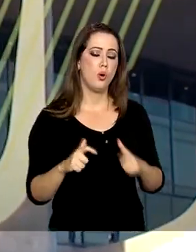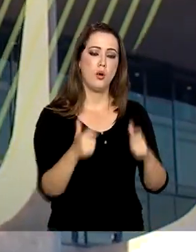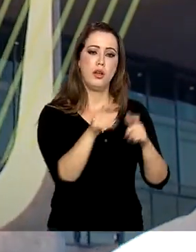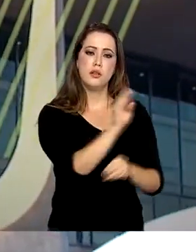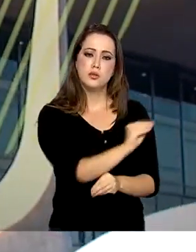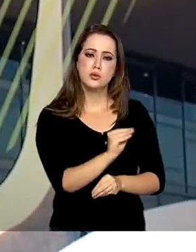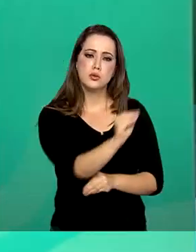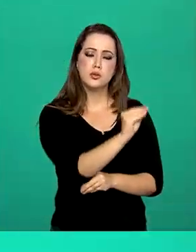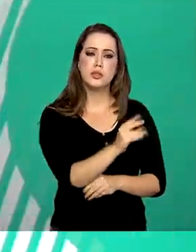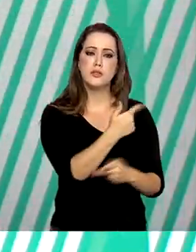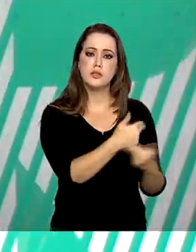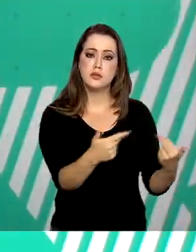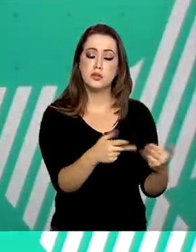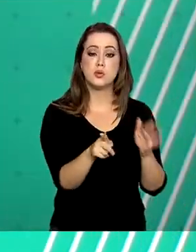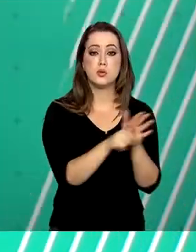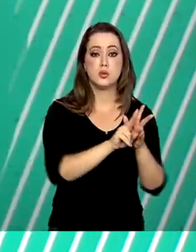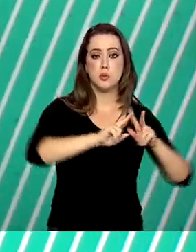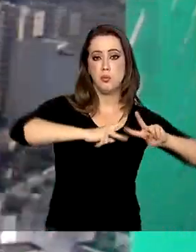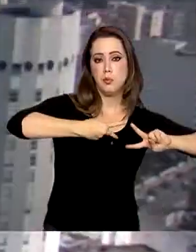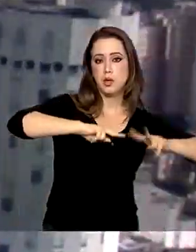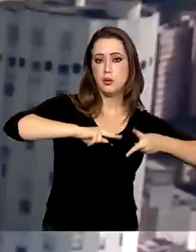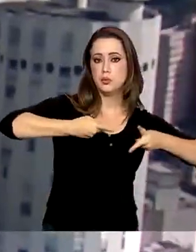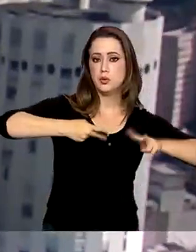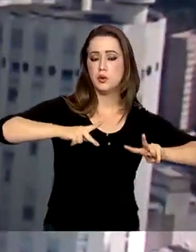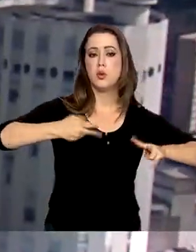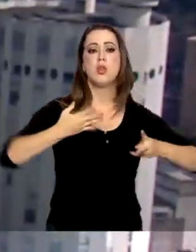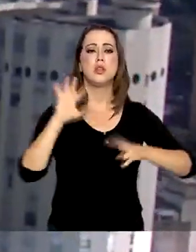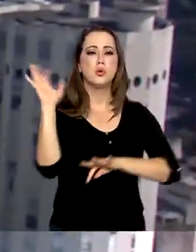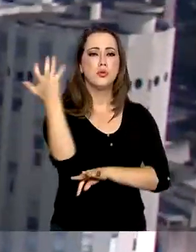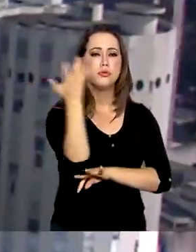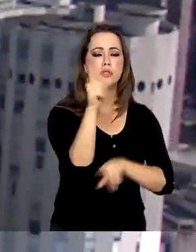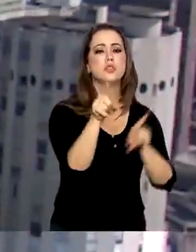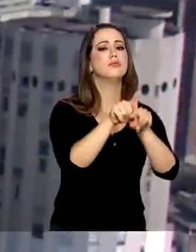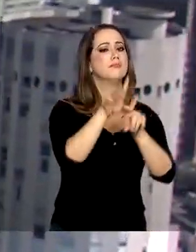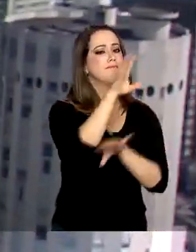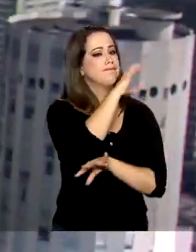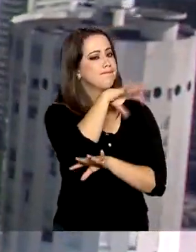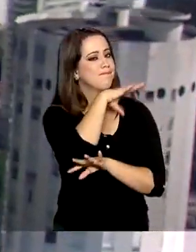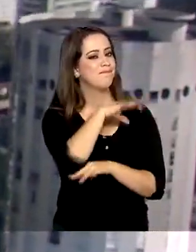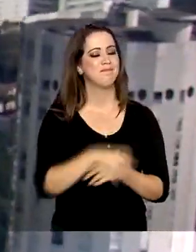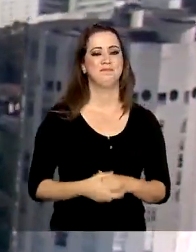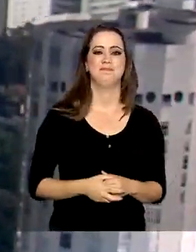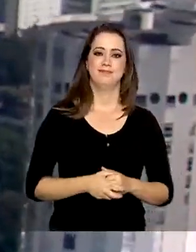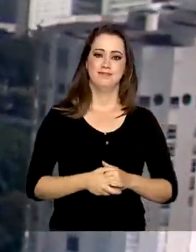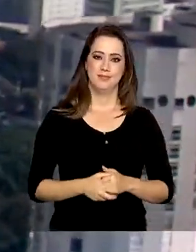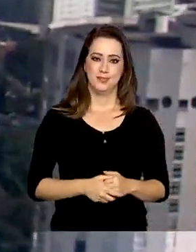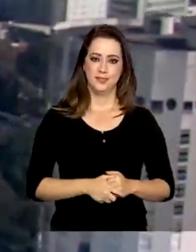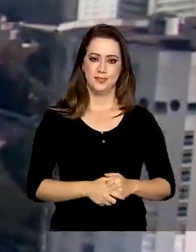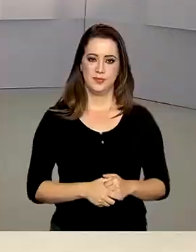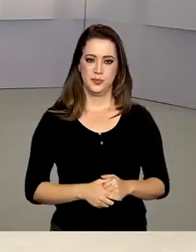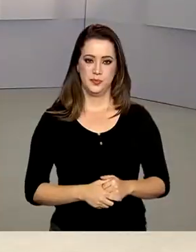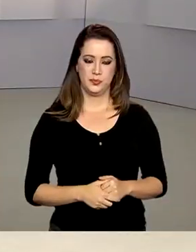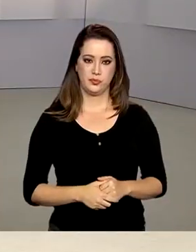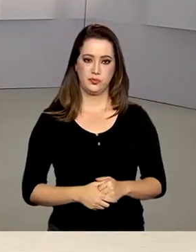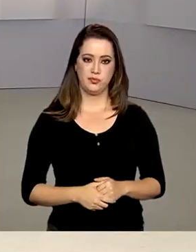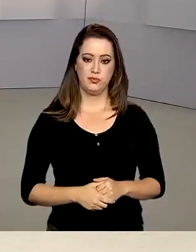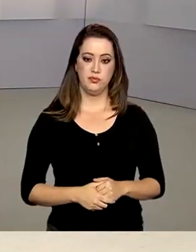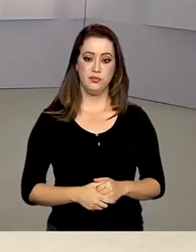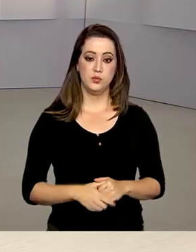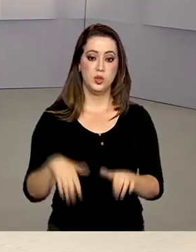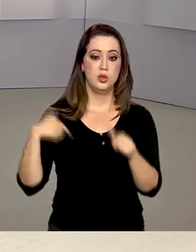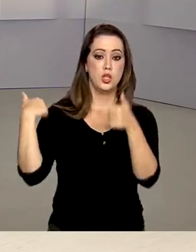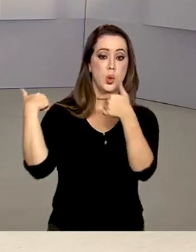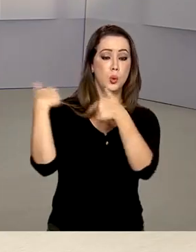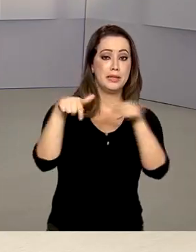de uso e conservação dos recursos genéticos de micro-organismos, vegetais e animais. A